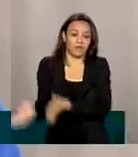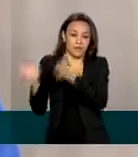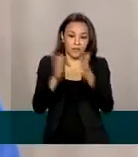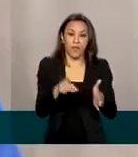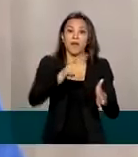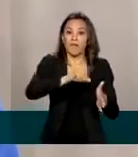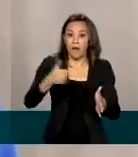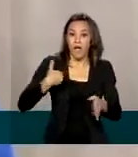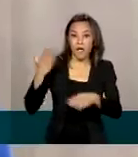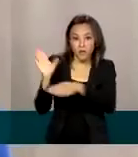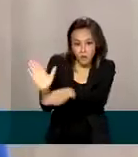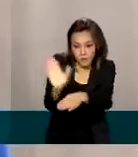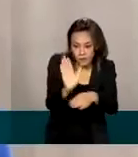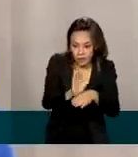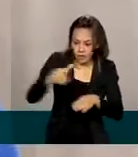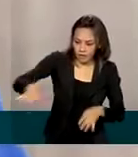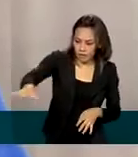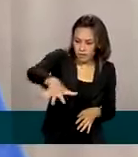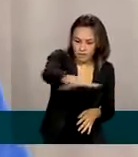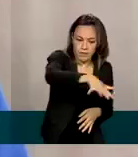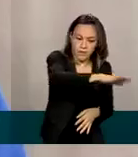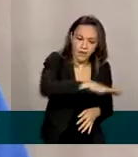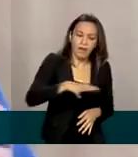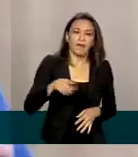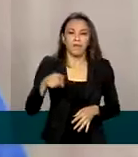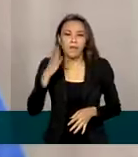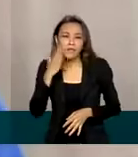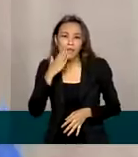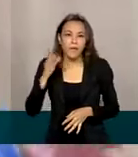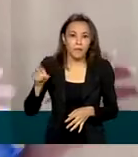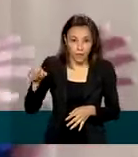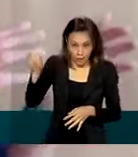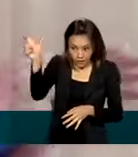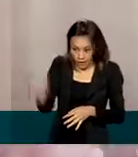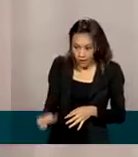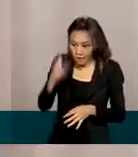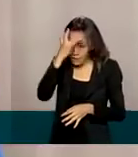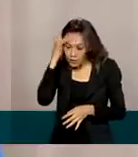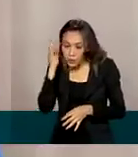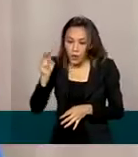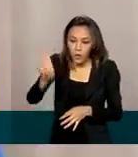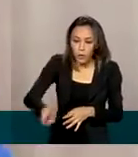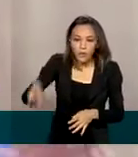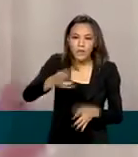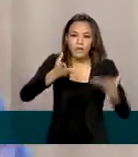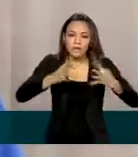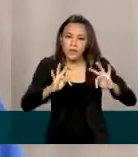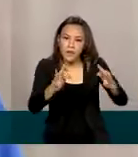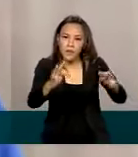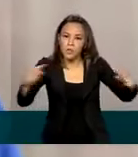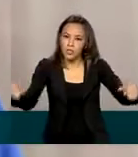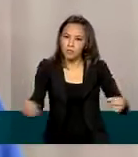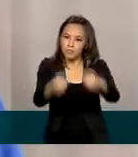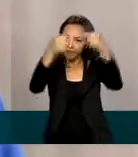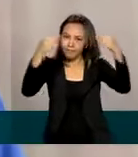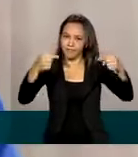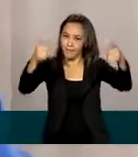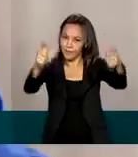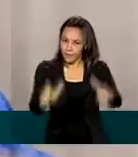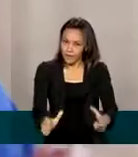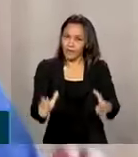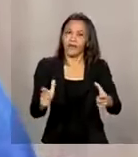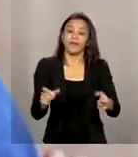que serão beneficiadas com esse diagnóstico para que o produtor possa usar as tecnologias adequadas naquela região,